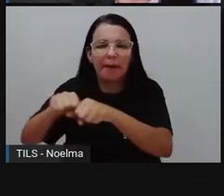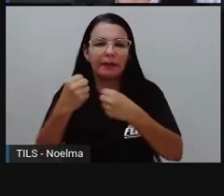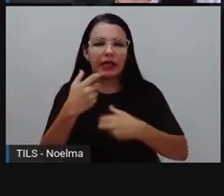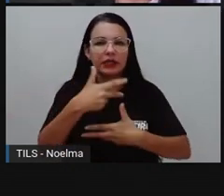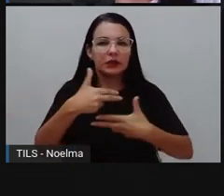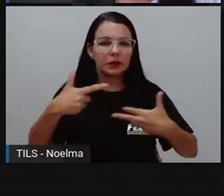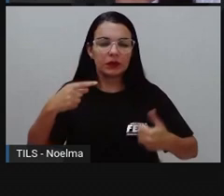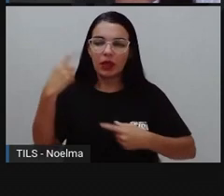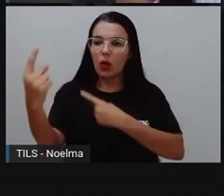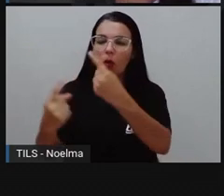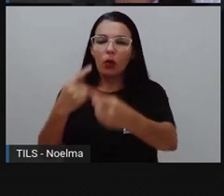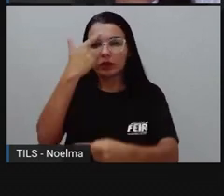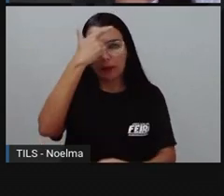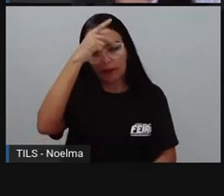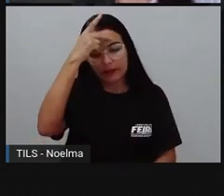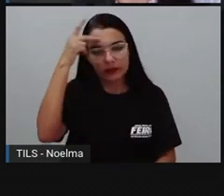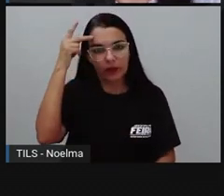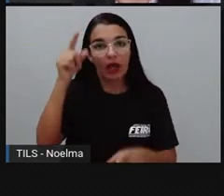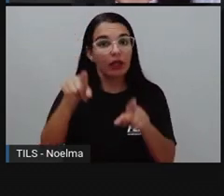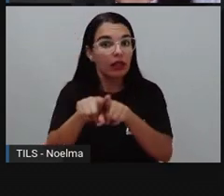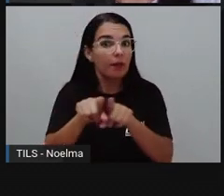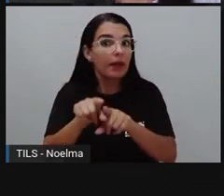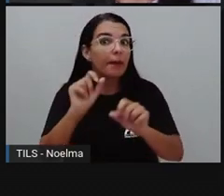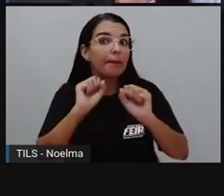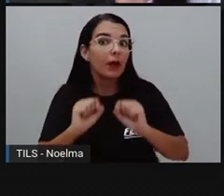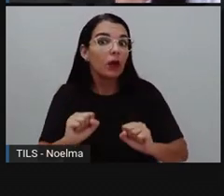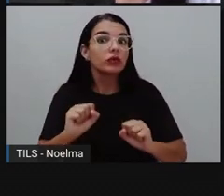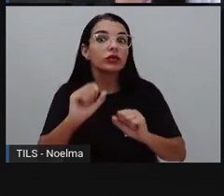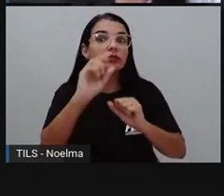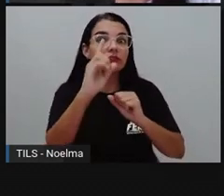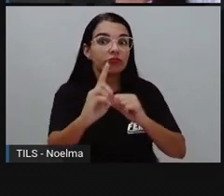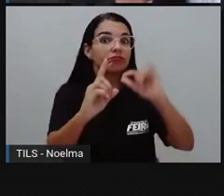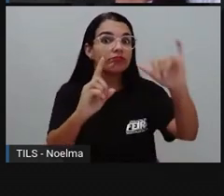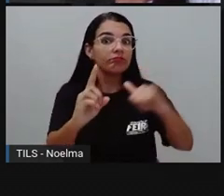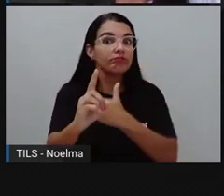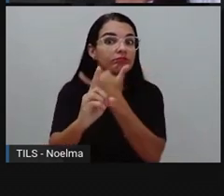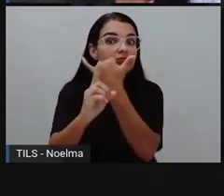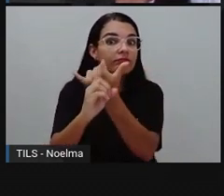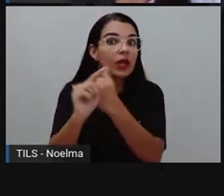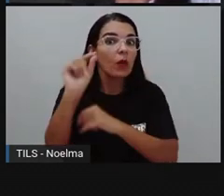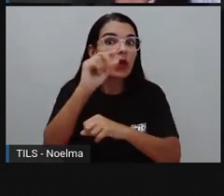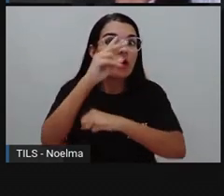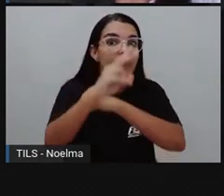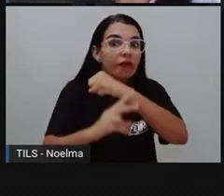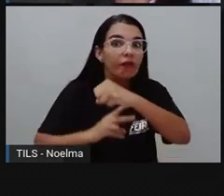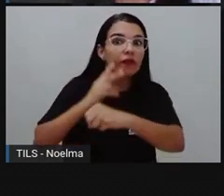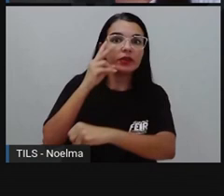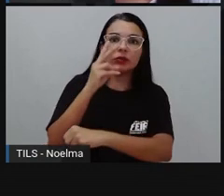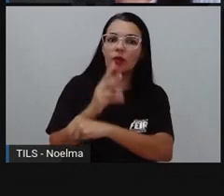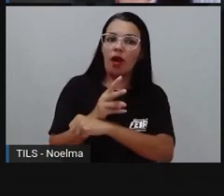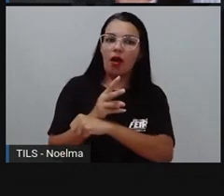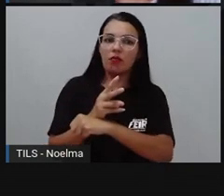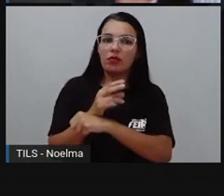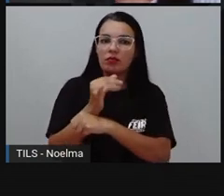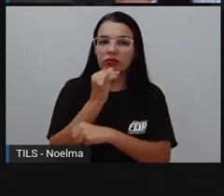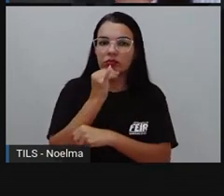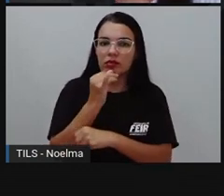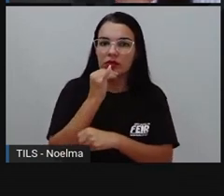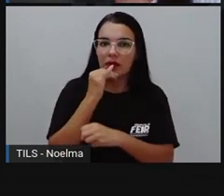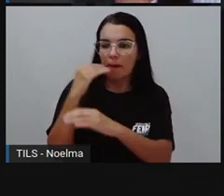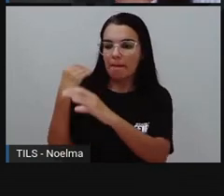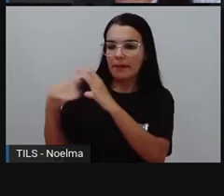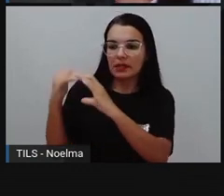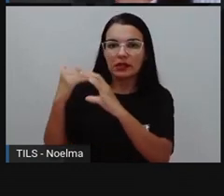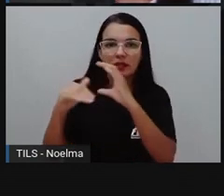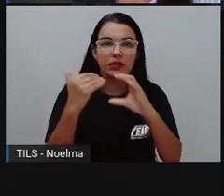ser virtual, depreciar, enviar mensagens intrusivas na intimidade, enviar